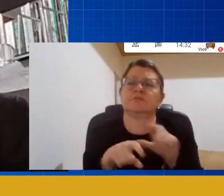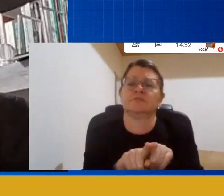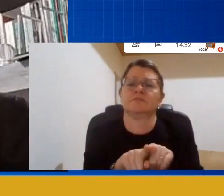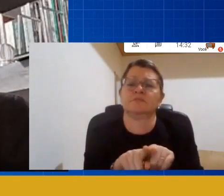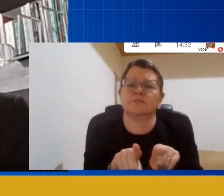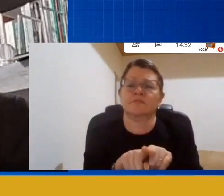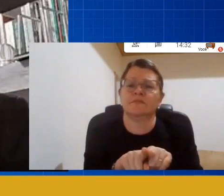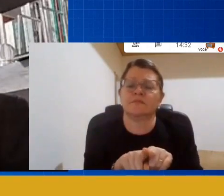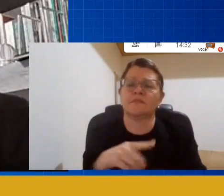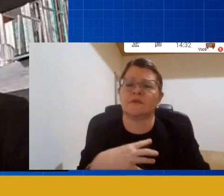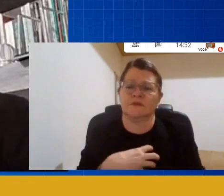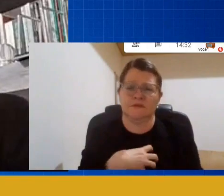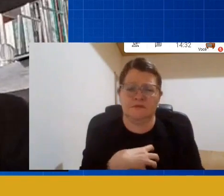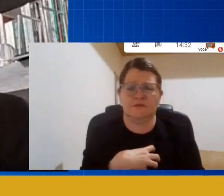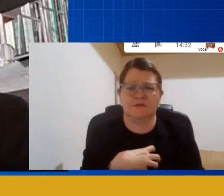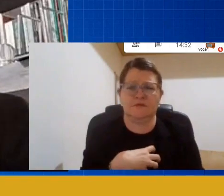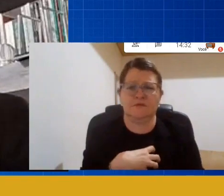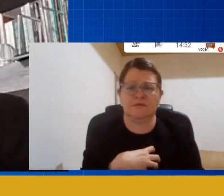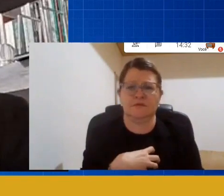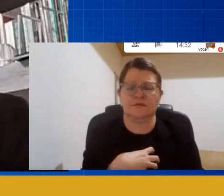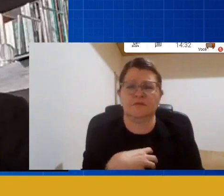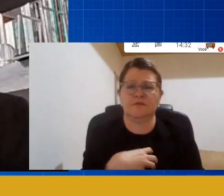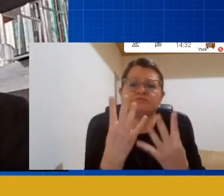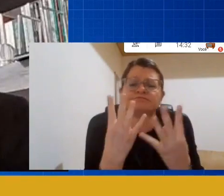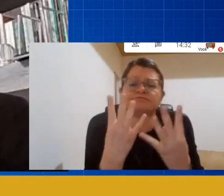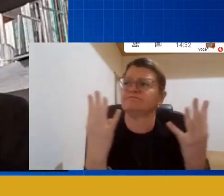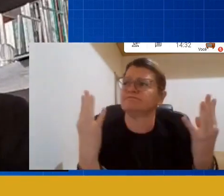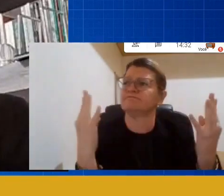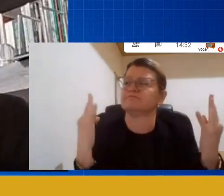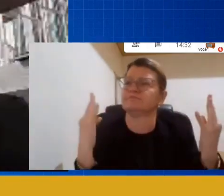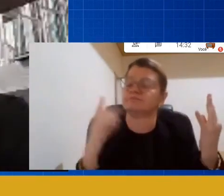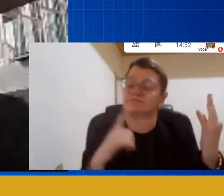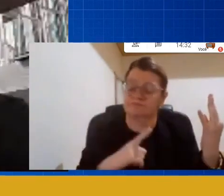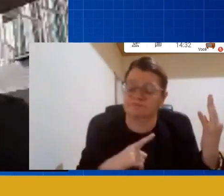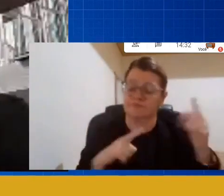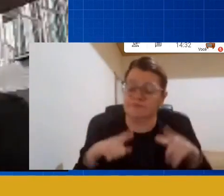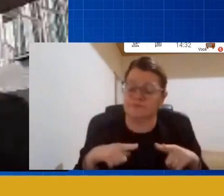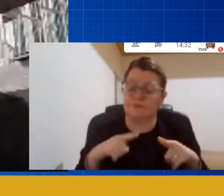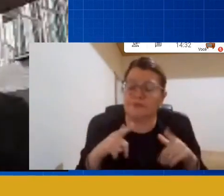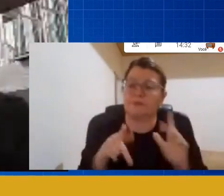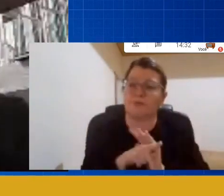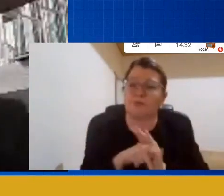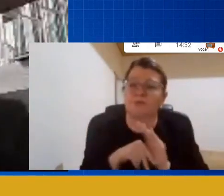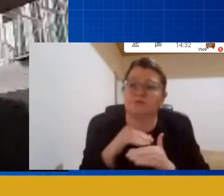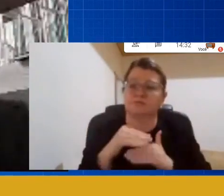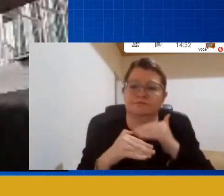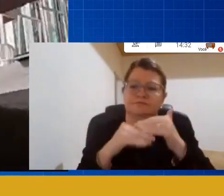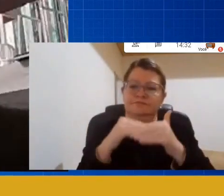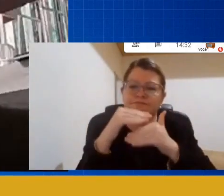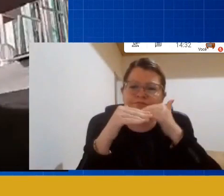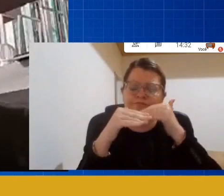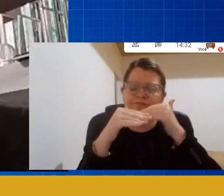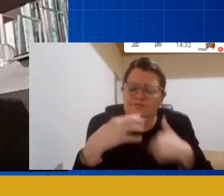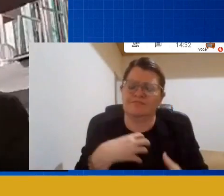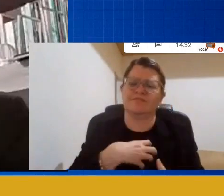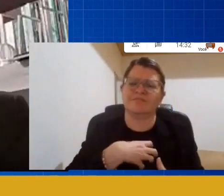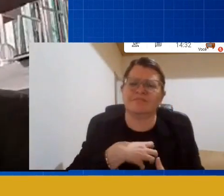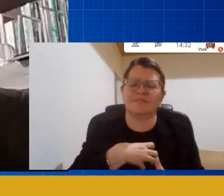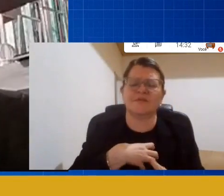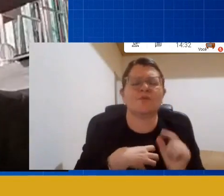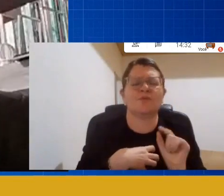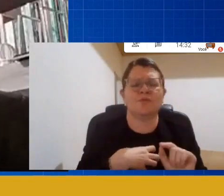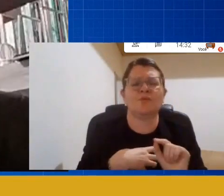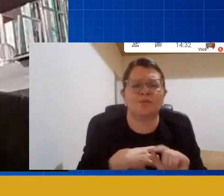sinta que existe em torno dela um ambiente para esse desenvolvimento é claro que quando eu digo se sentir eu falo de uma